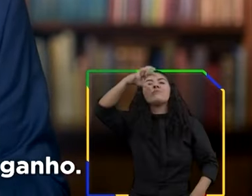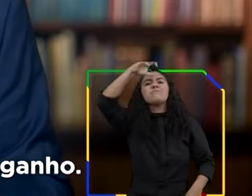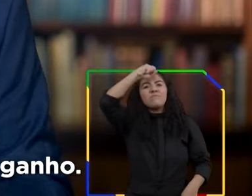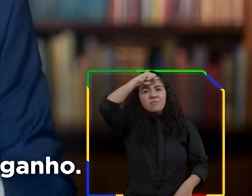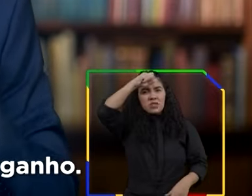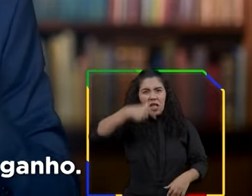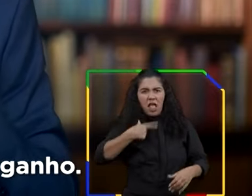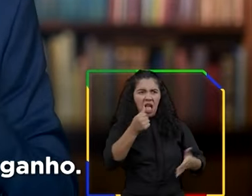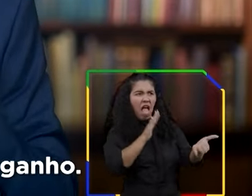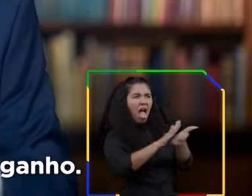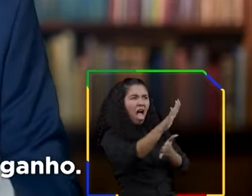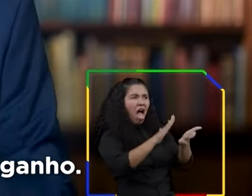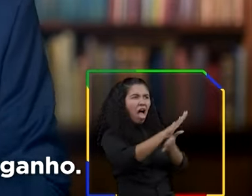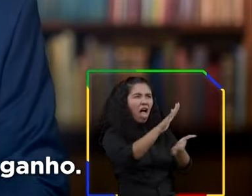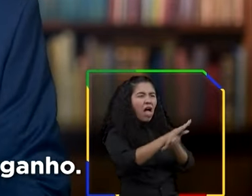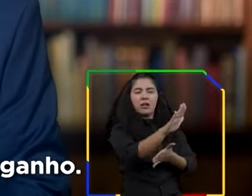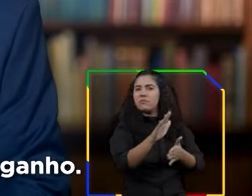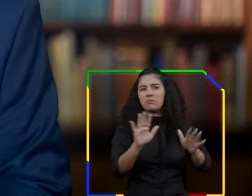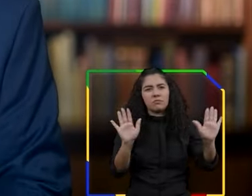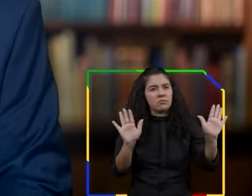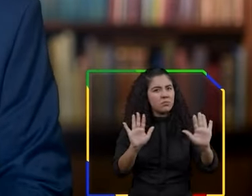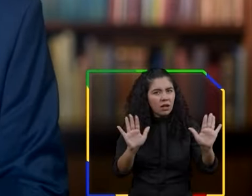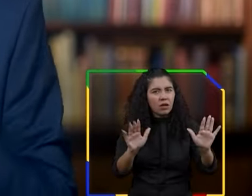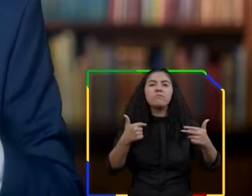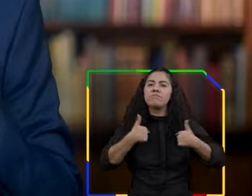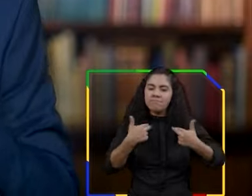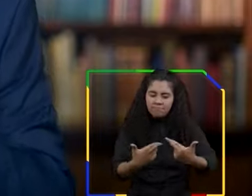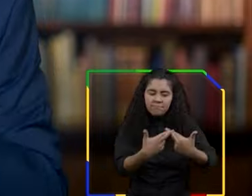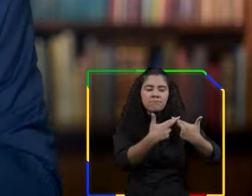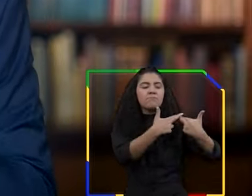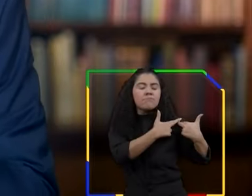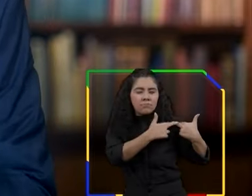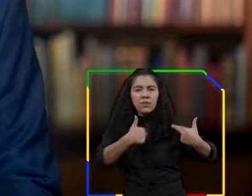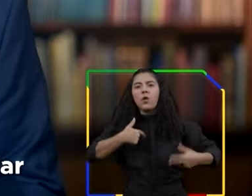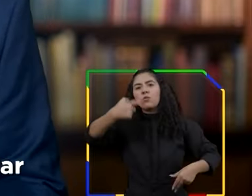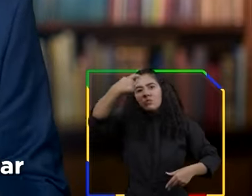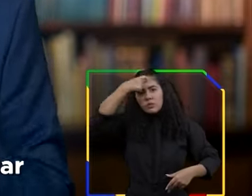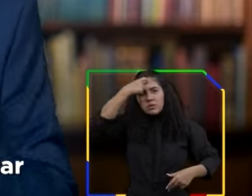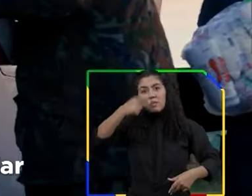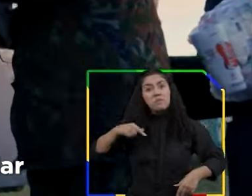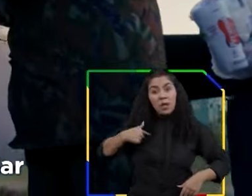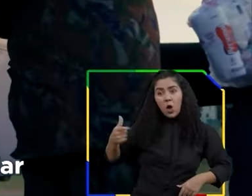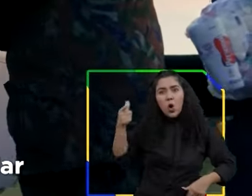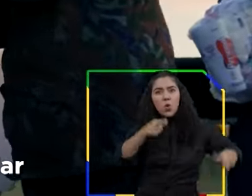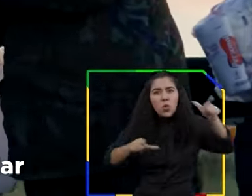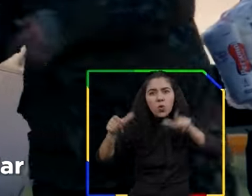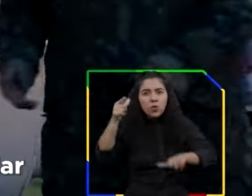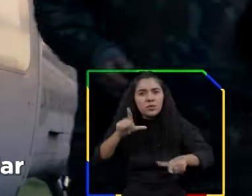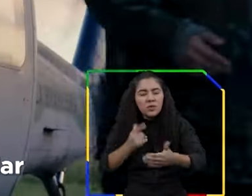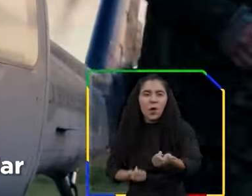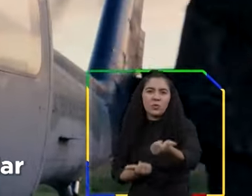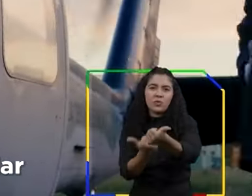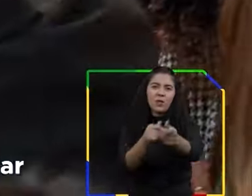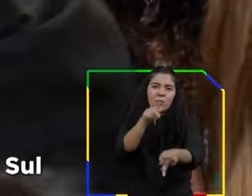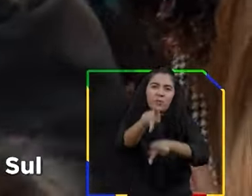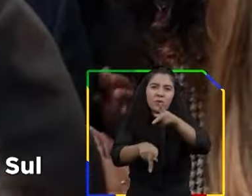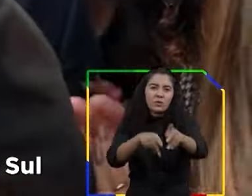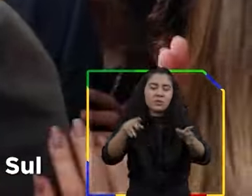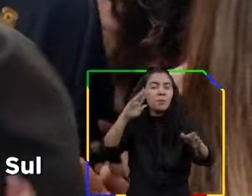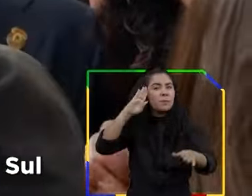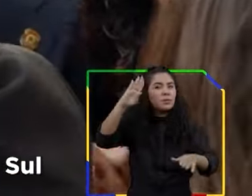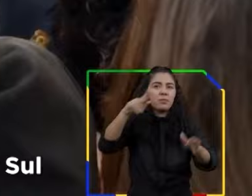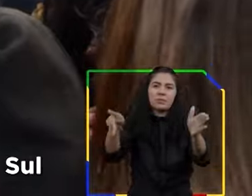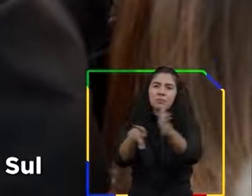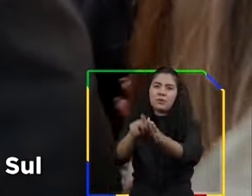aprendi a não gastar mais do que ganho. É esta responsabilidade que está nos permitindo ajudar a